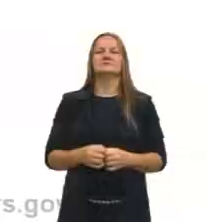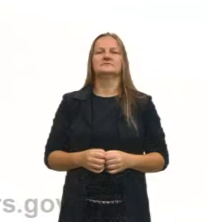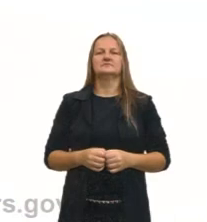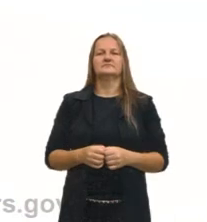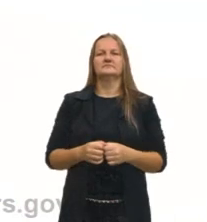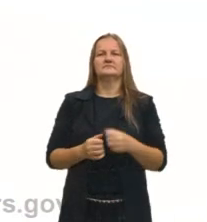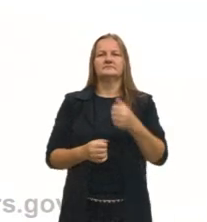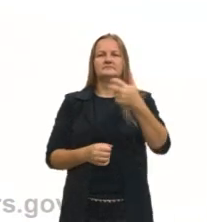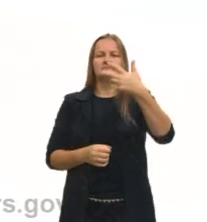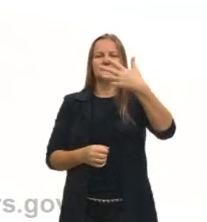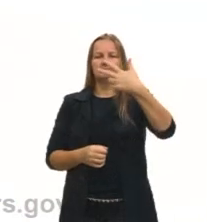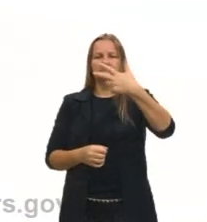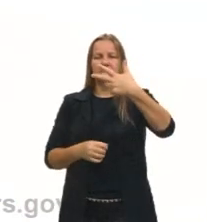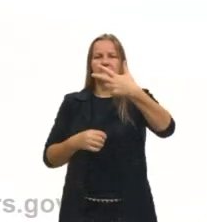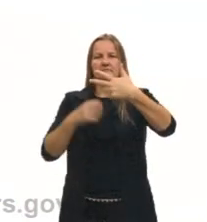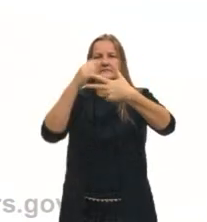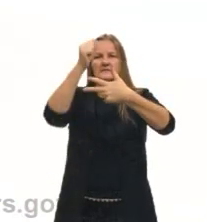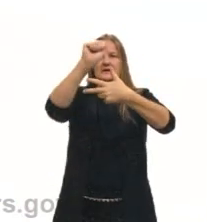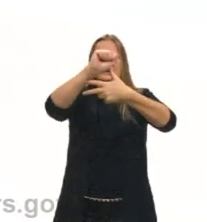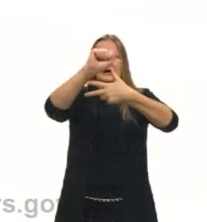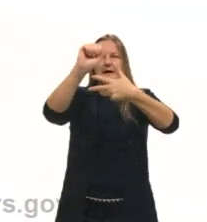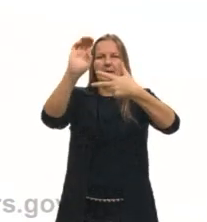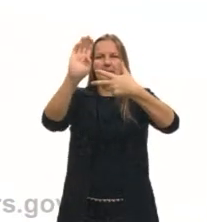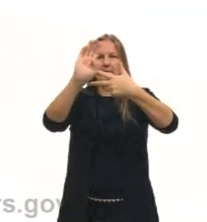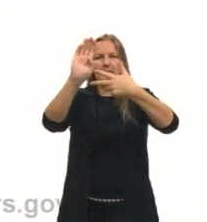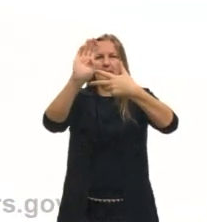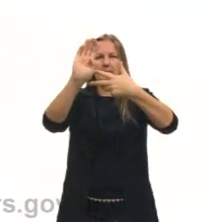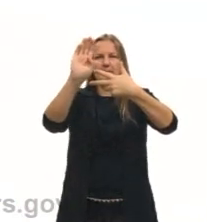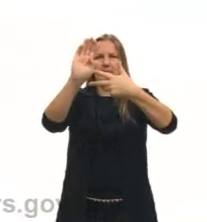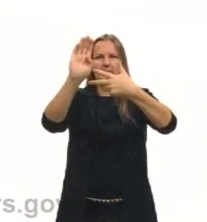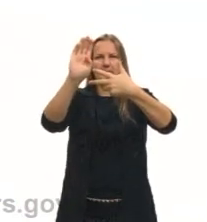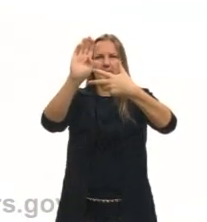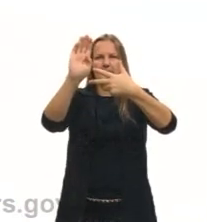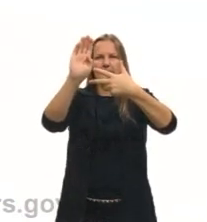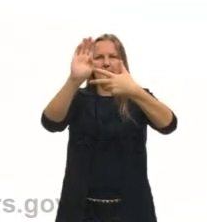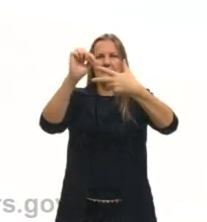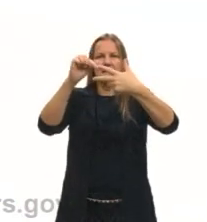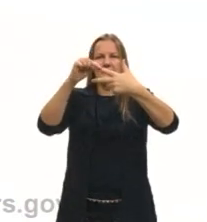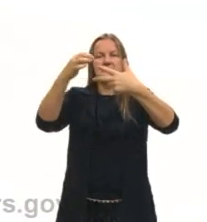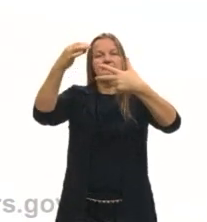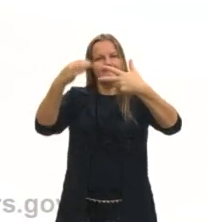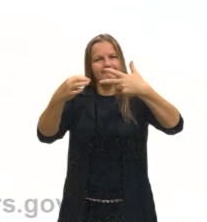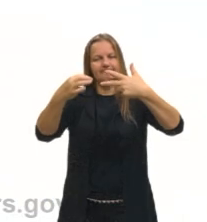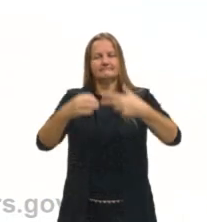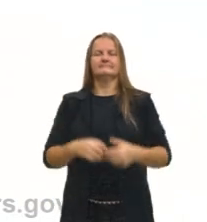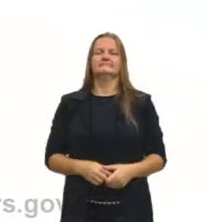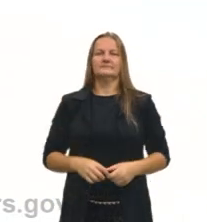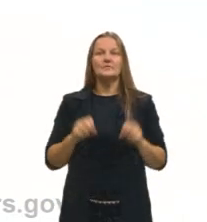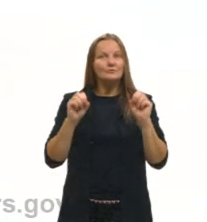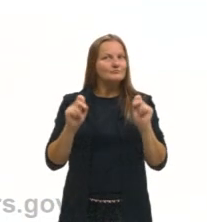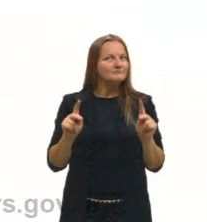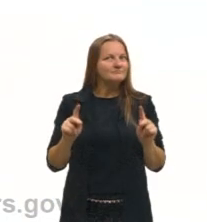é substância composta e o que é substância simples, é a alternativa B, ok?